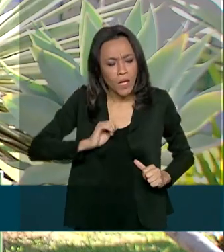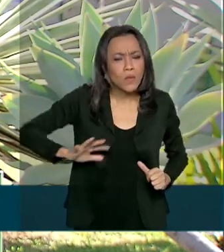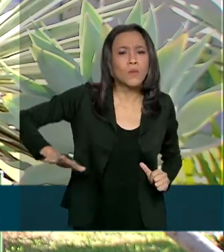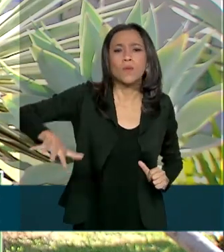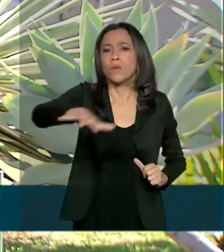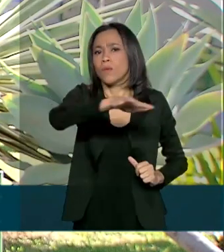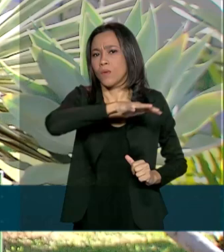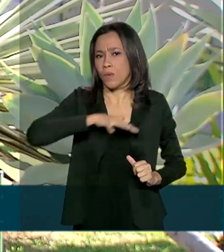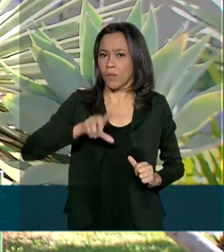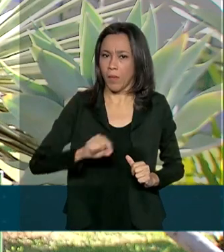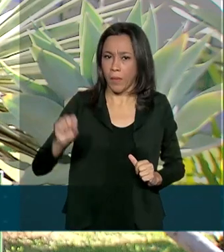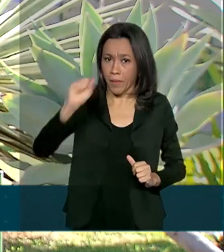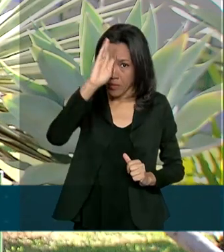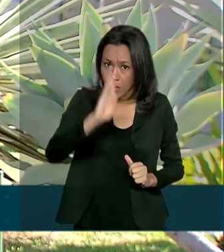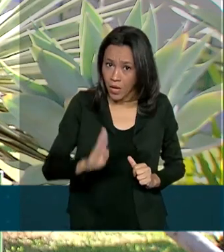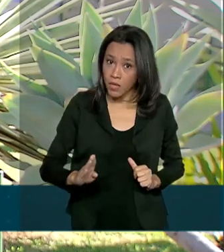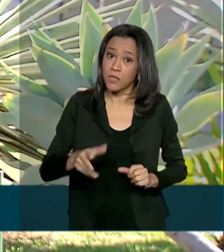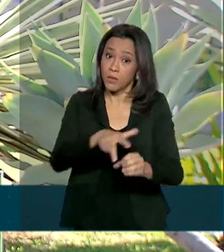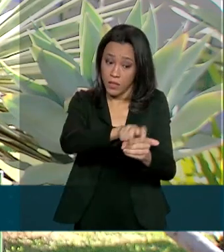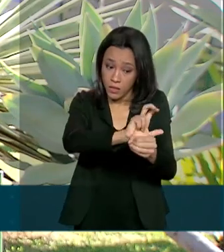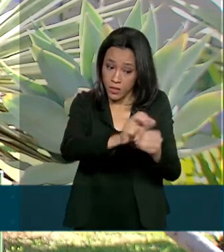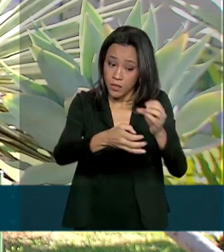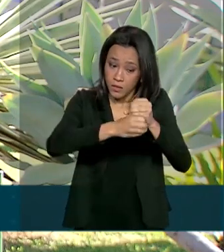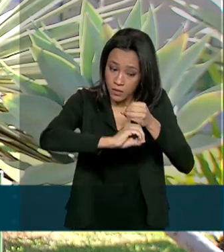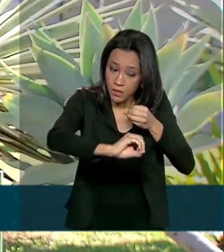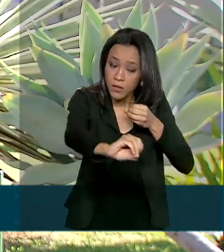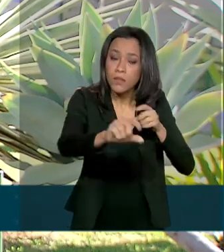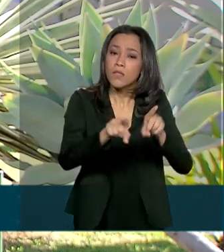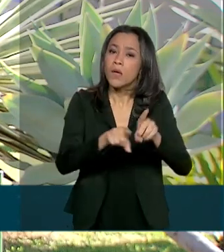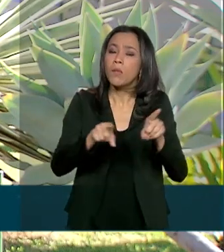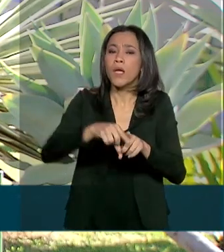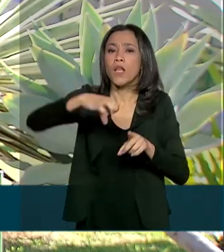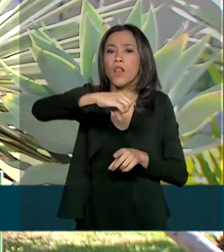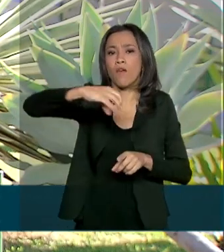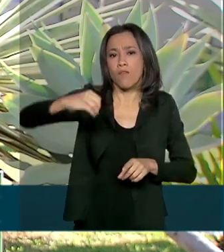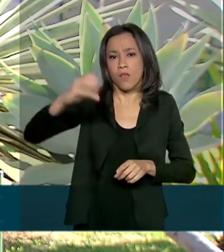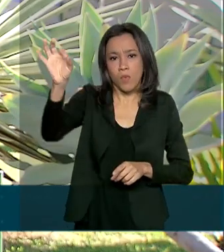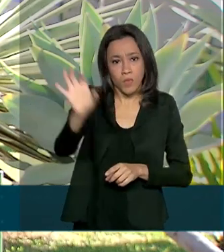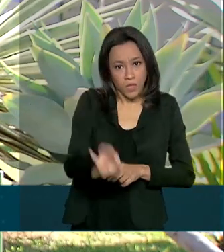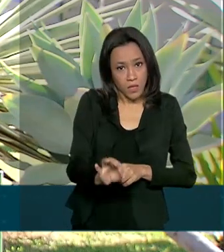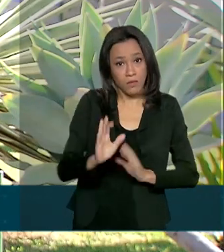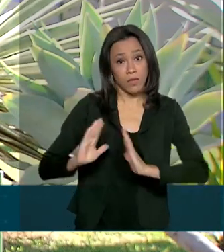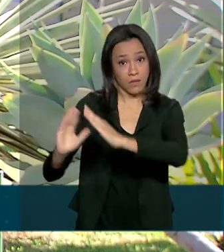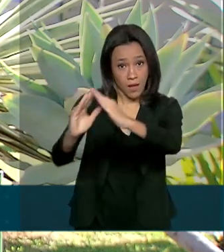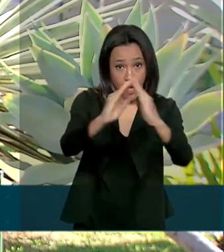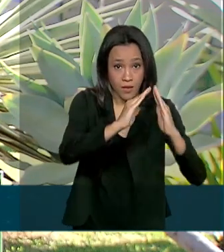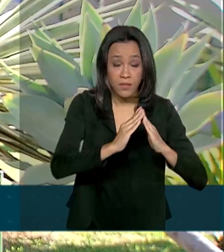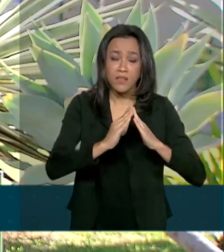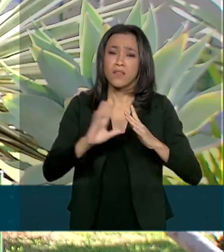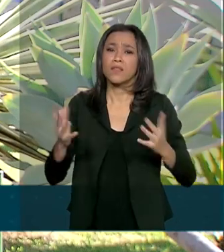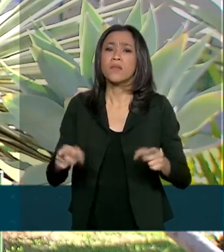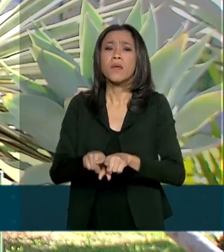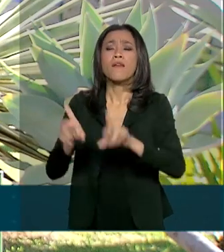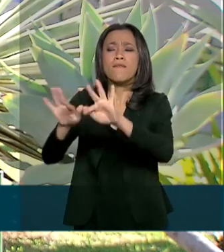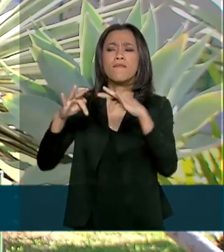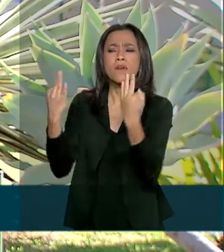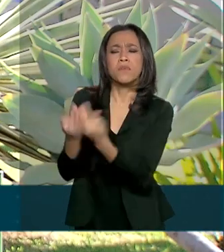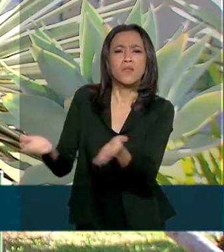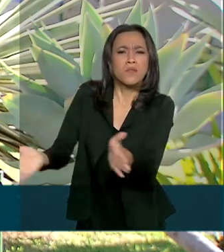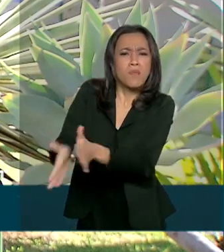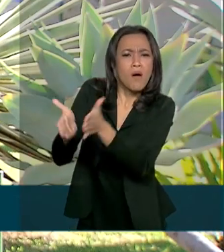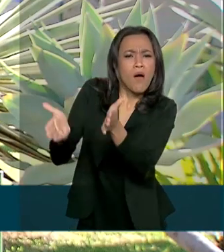a esgoto tratado para 90% dos lares brasileiros. Além disso, famílias de baixa renda poderão